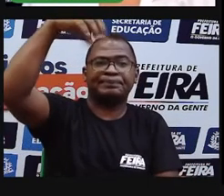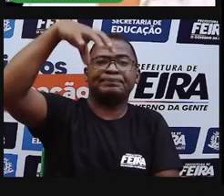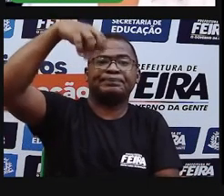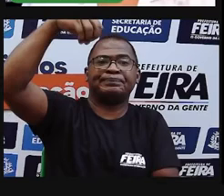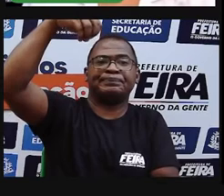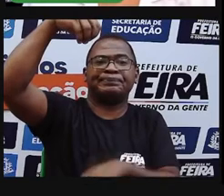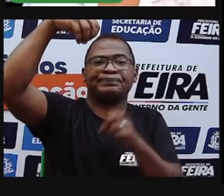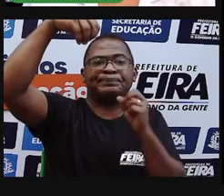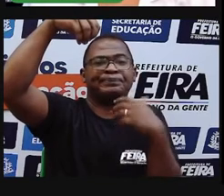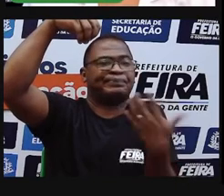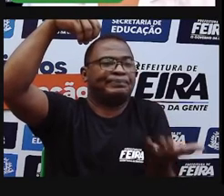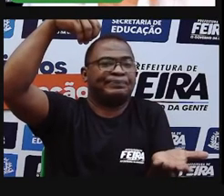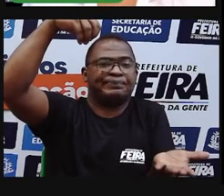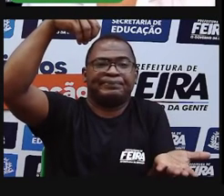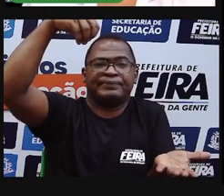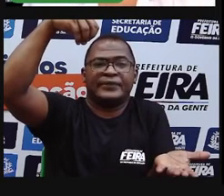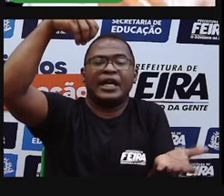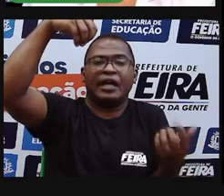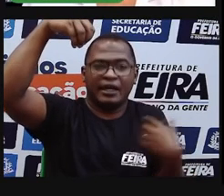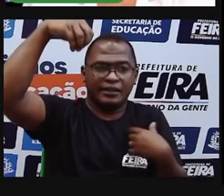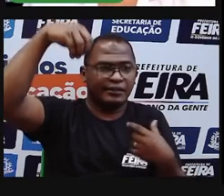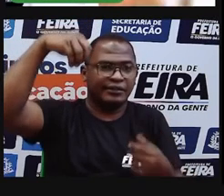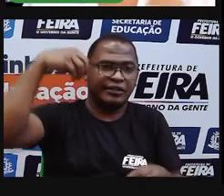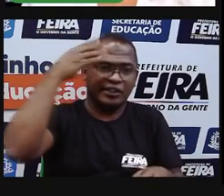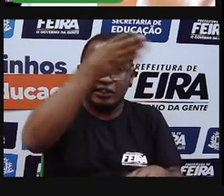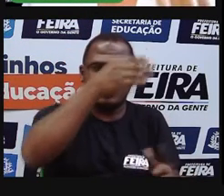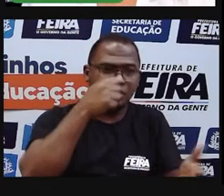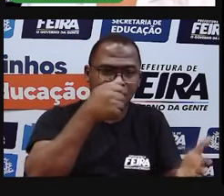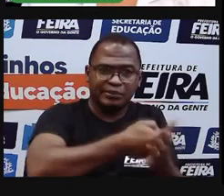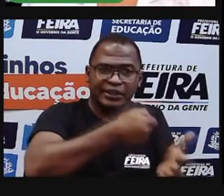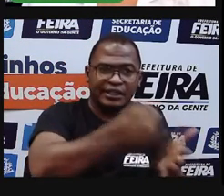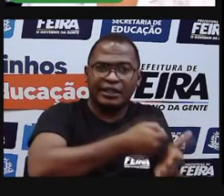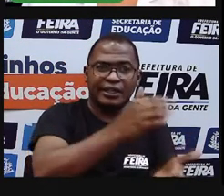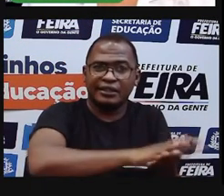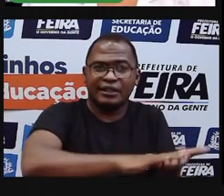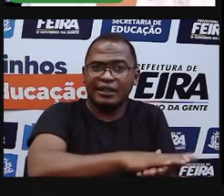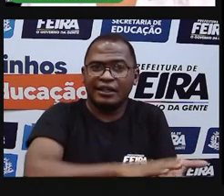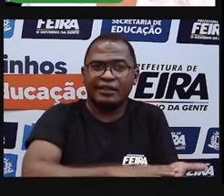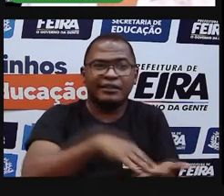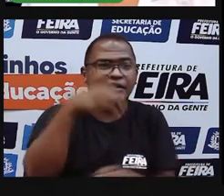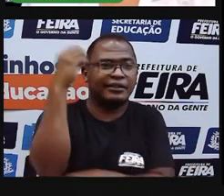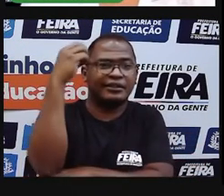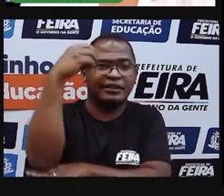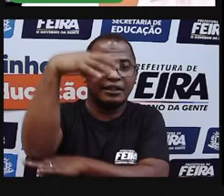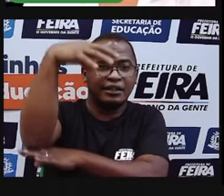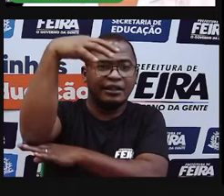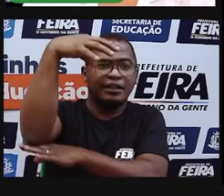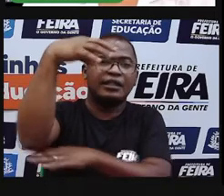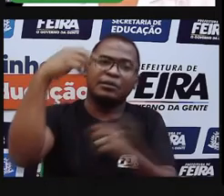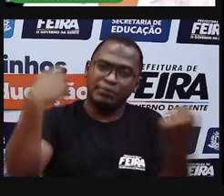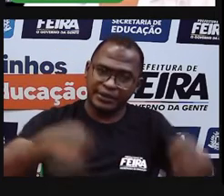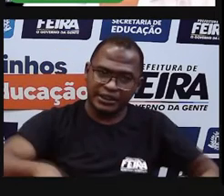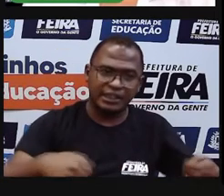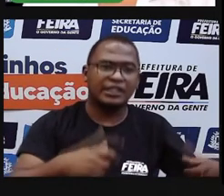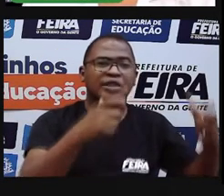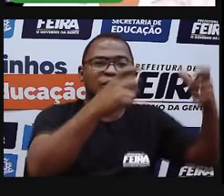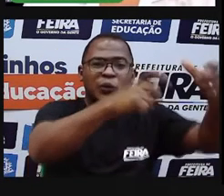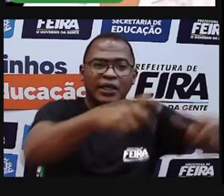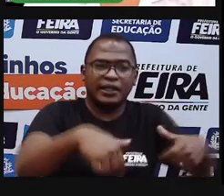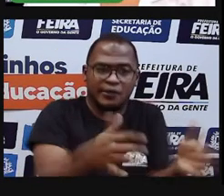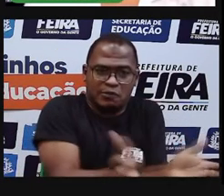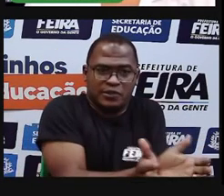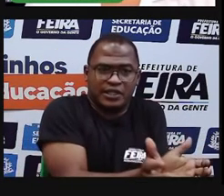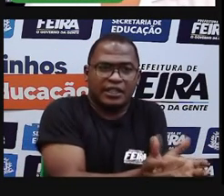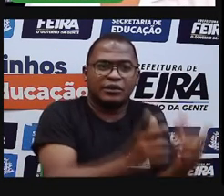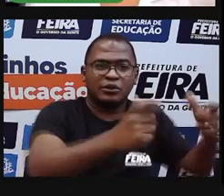grupo formado no nosso bairro para defender, para ajudar e para procurar melhorias. Então, essas comunidades territoriais falam